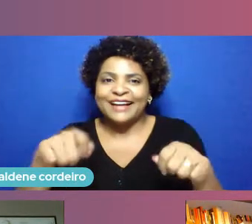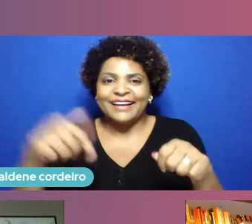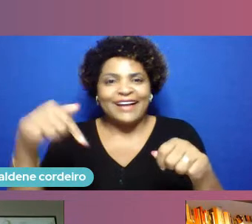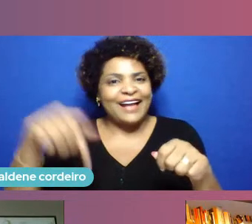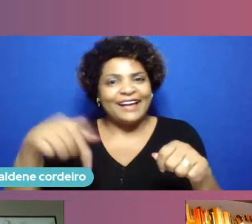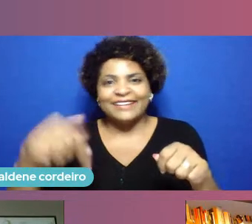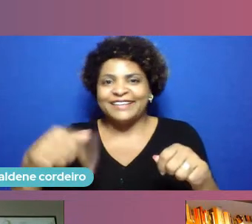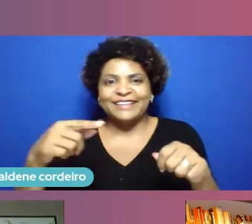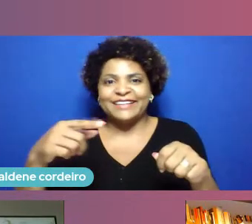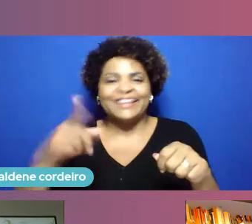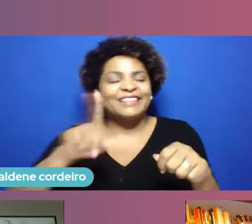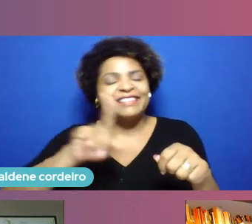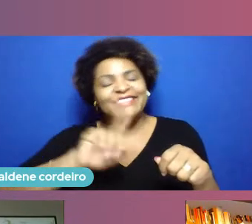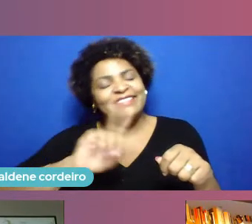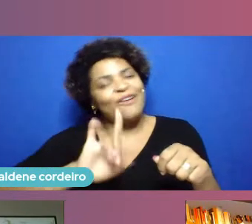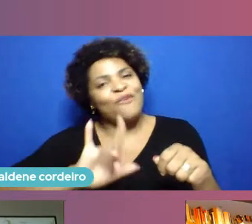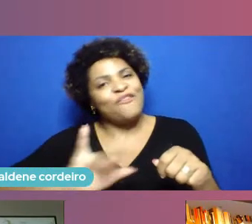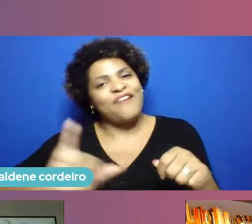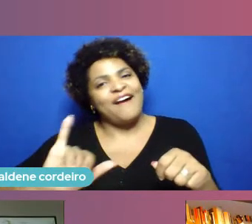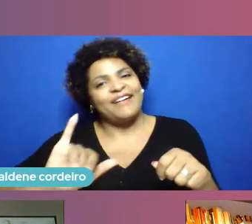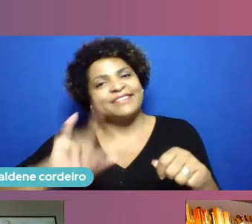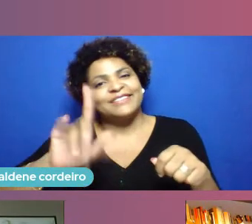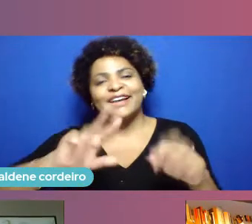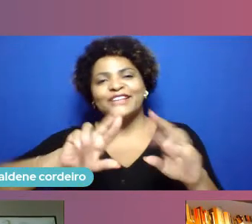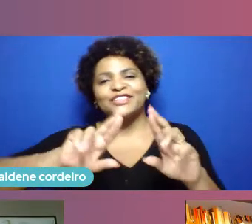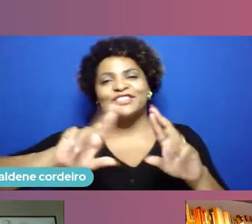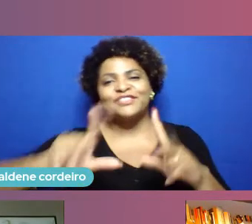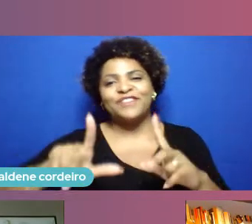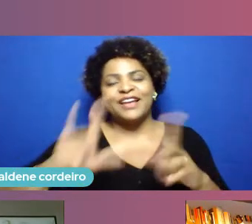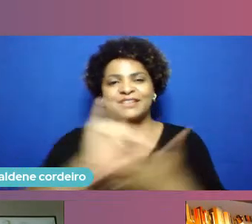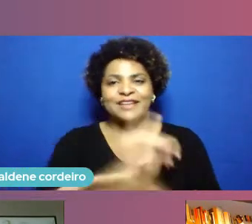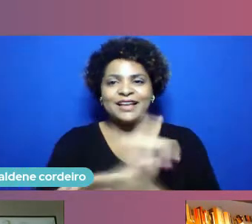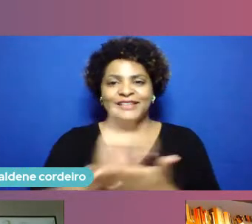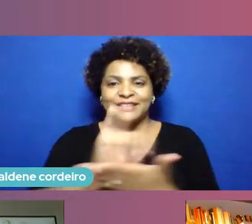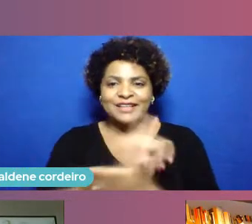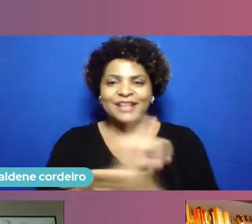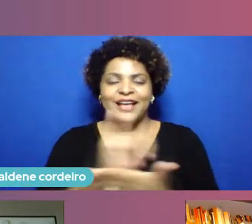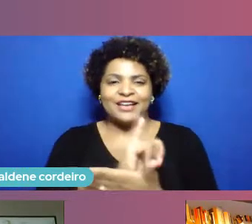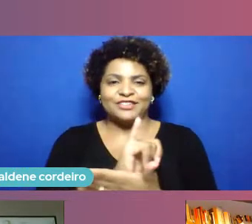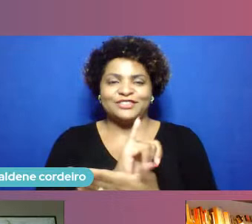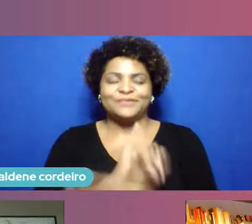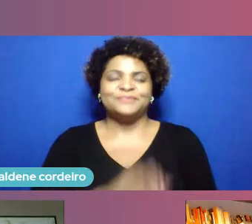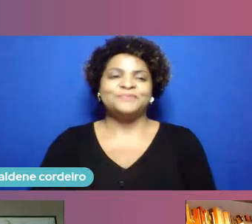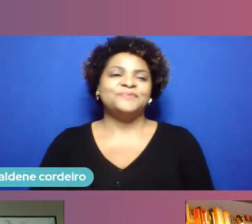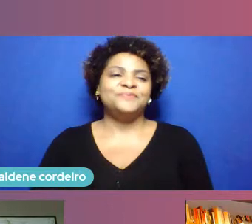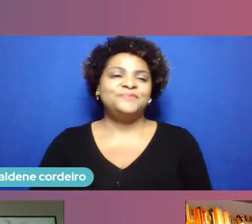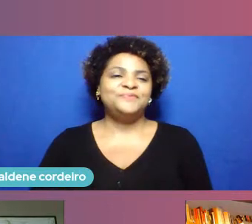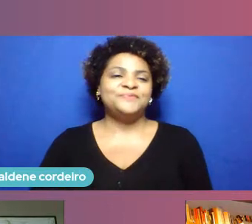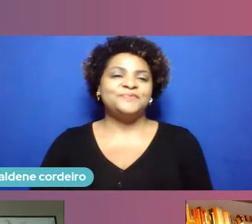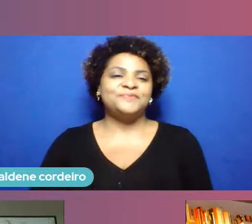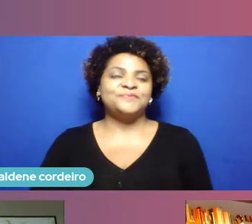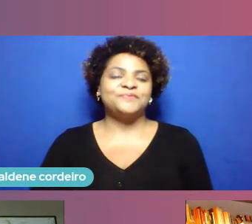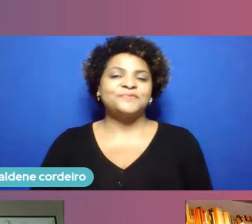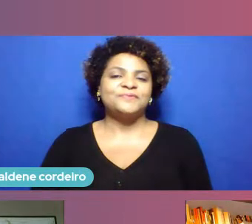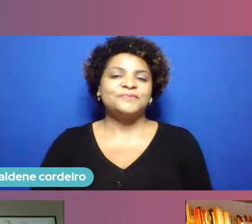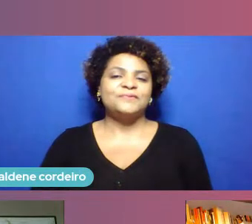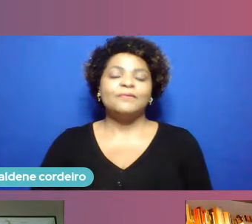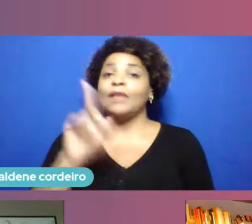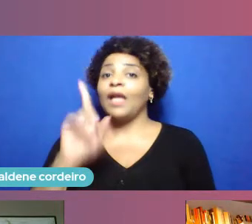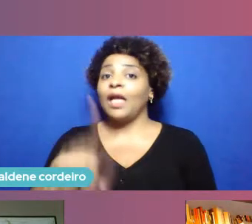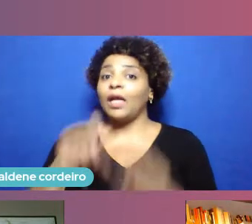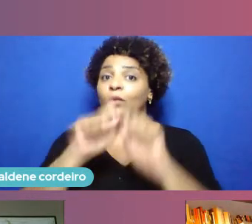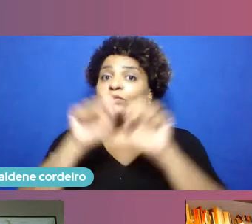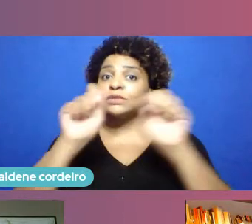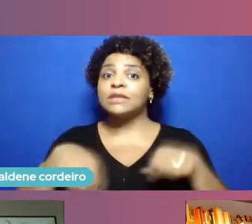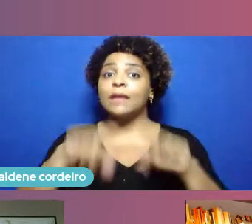como instrumento de instrucional e é um sistema onde o